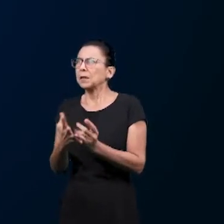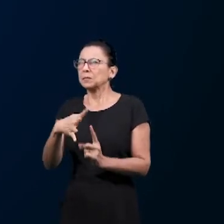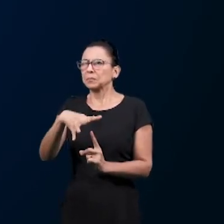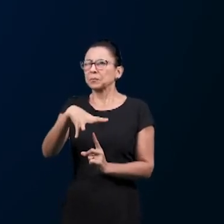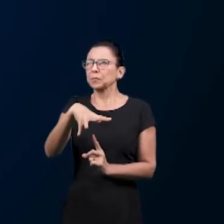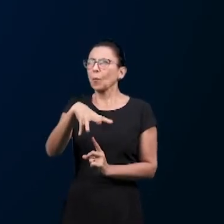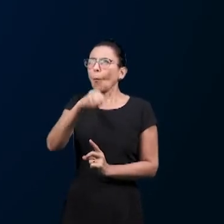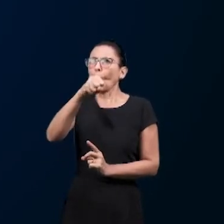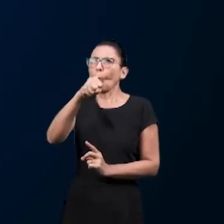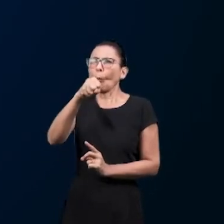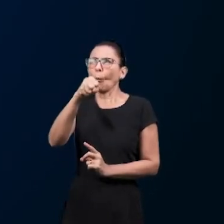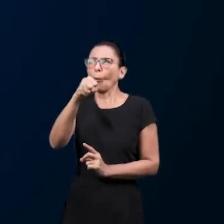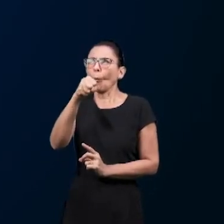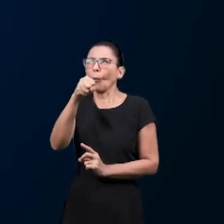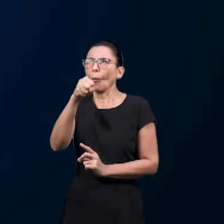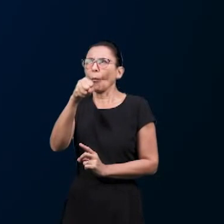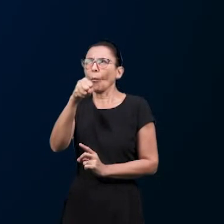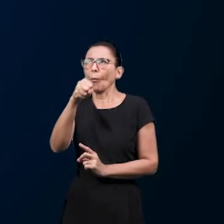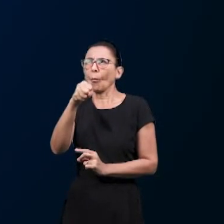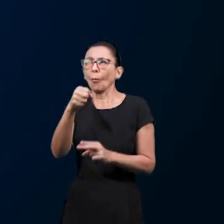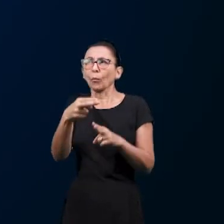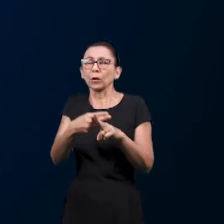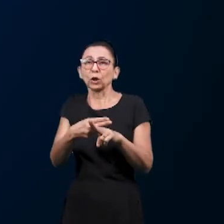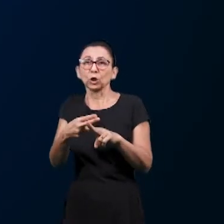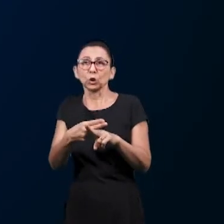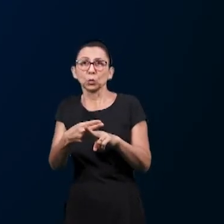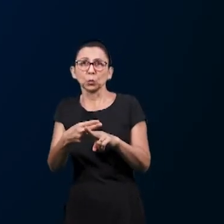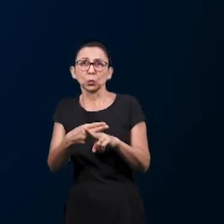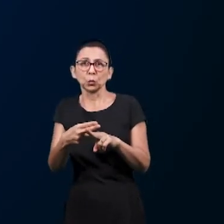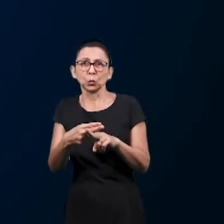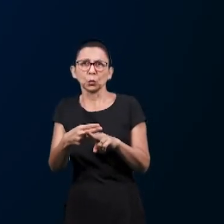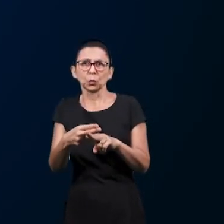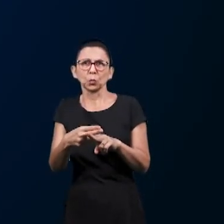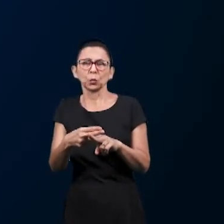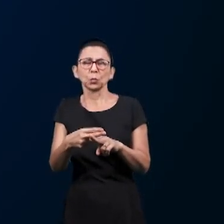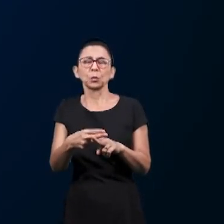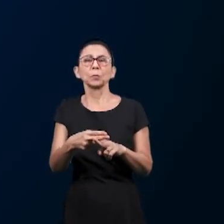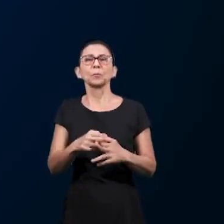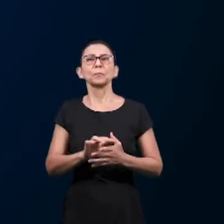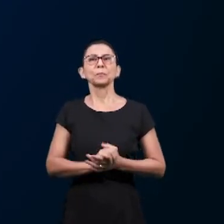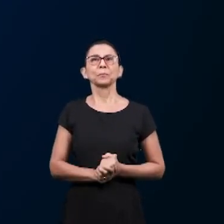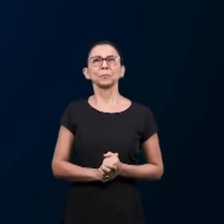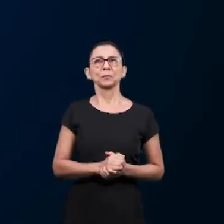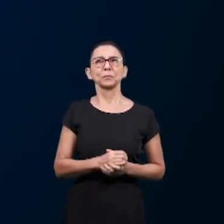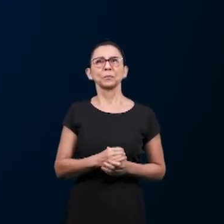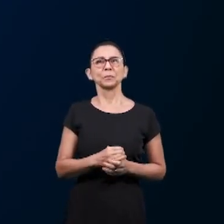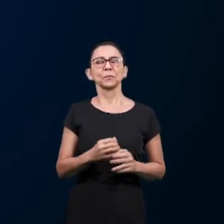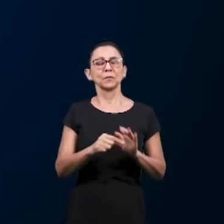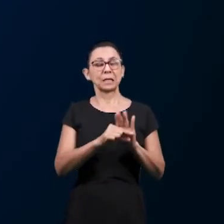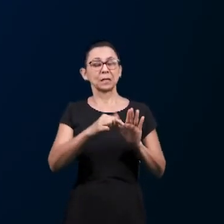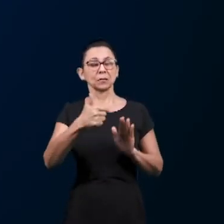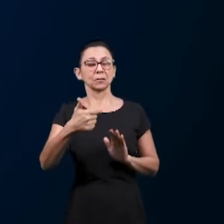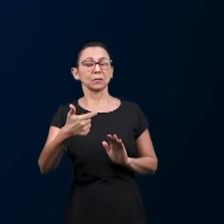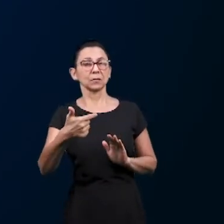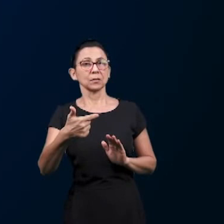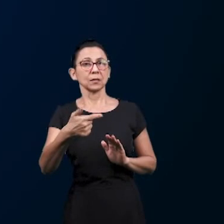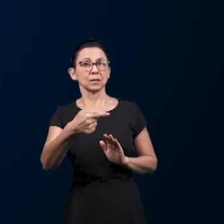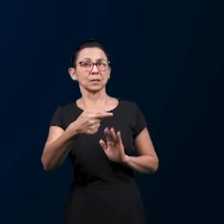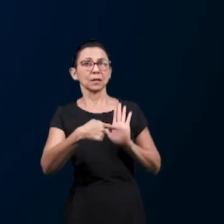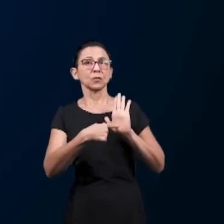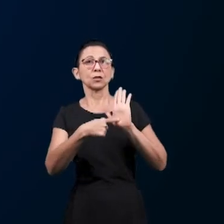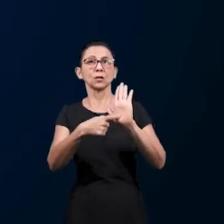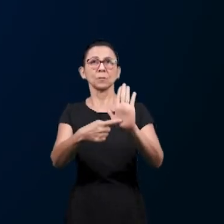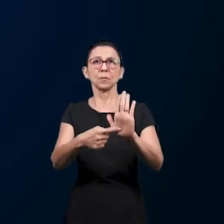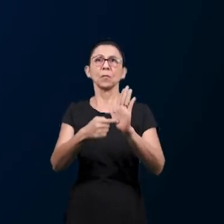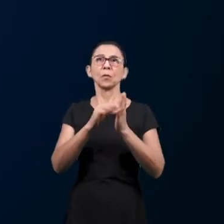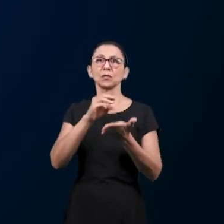desgraçado, miserável e nu. Está em Apocalipse 17, como disse, Rico só e